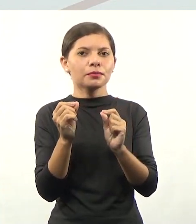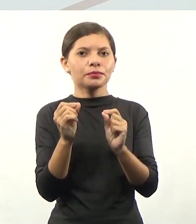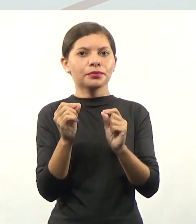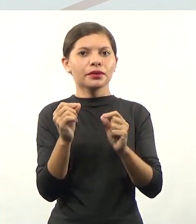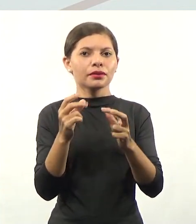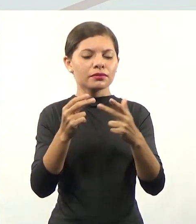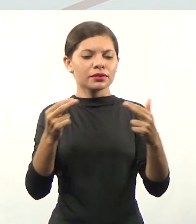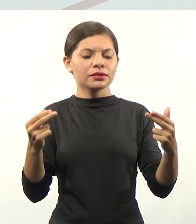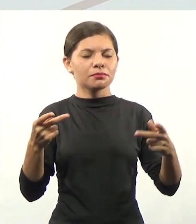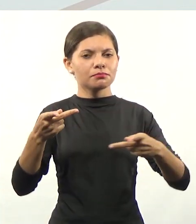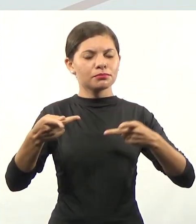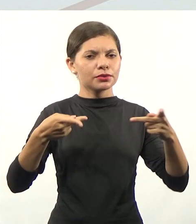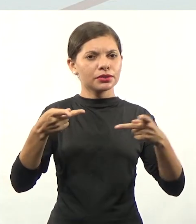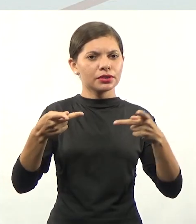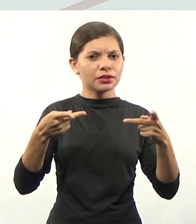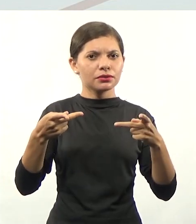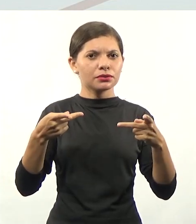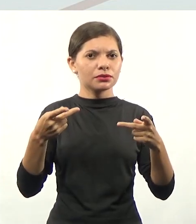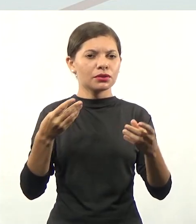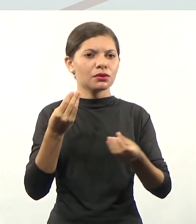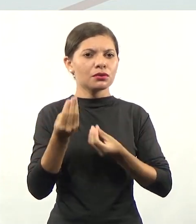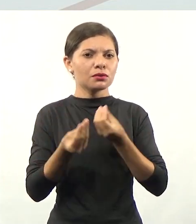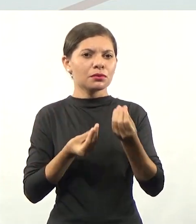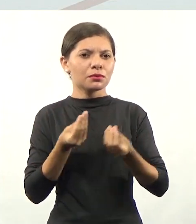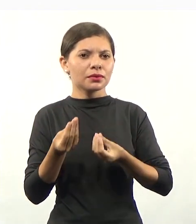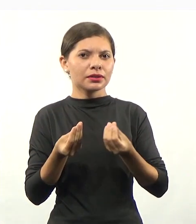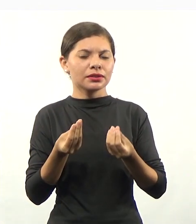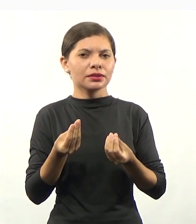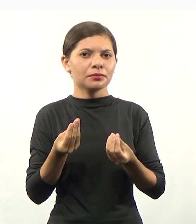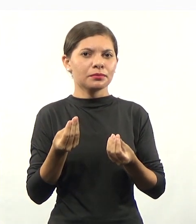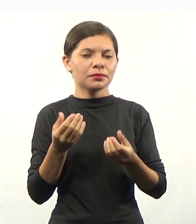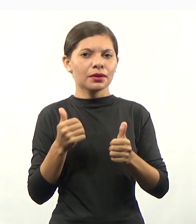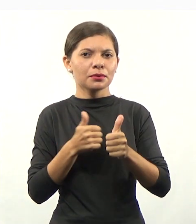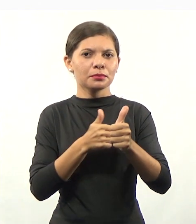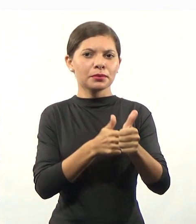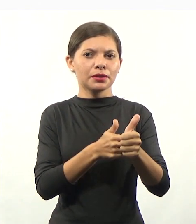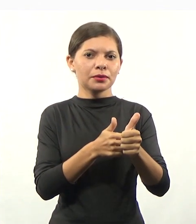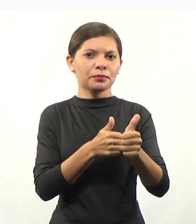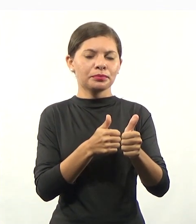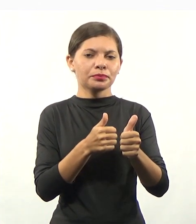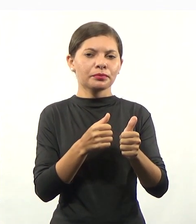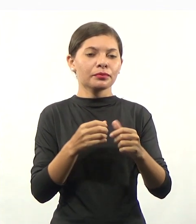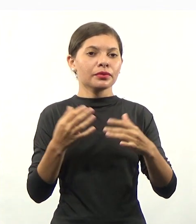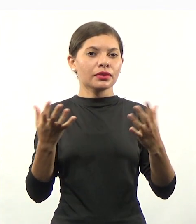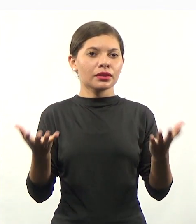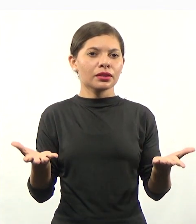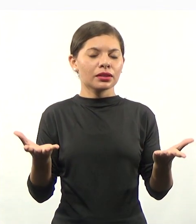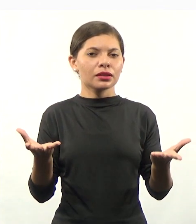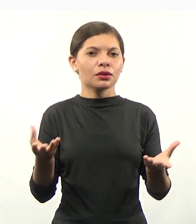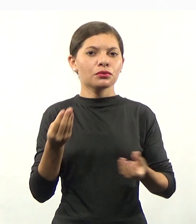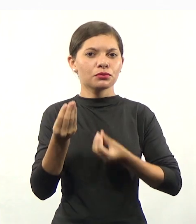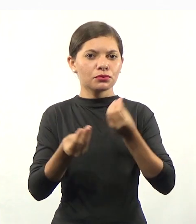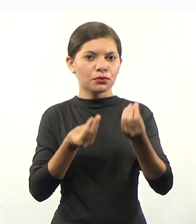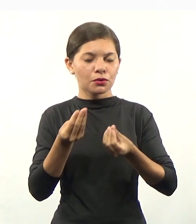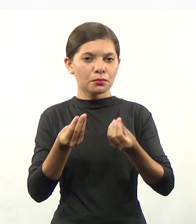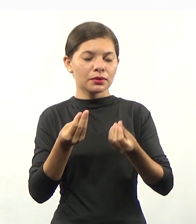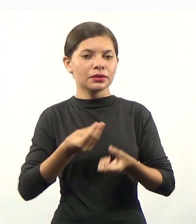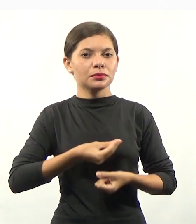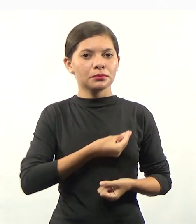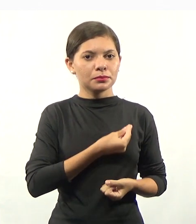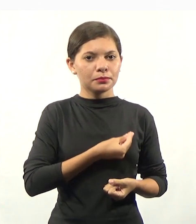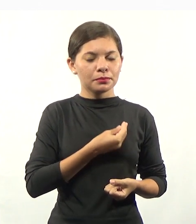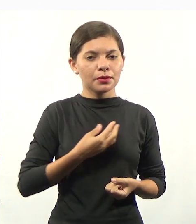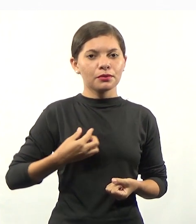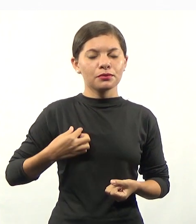ações de extensão. Quais são os desmembramentos dessa extensão? Acompanha. Então, a forma de participação pode